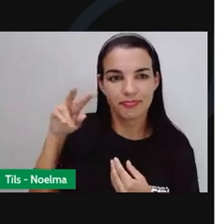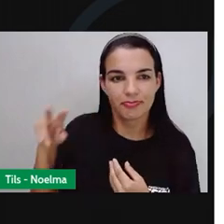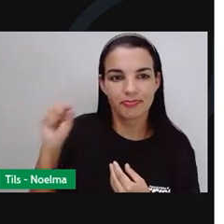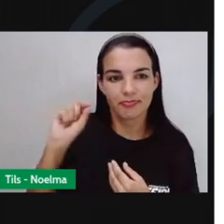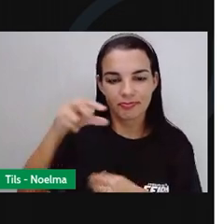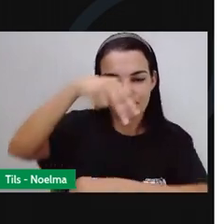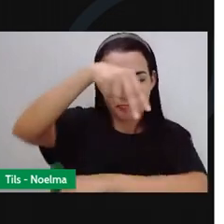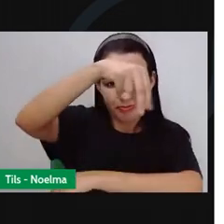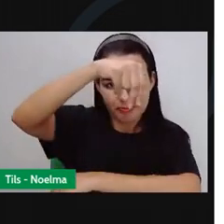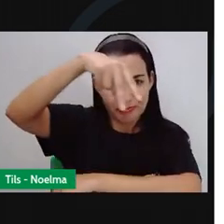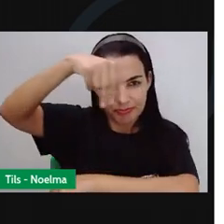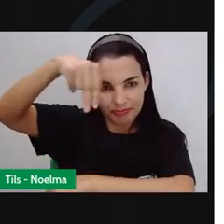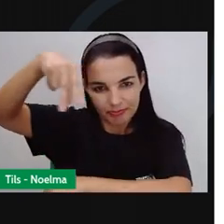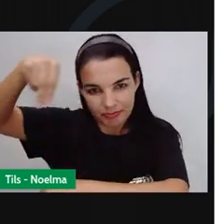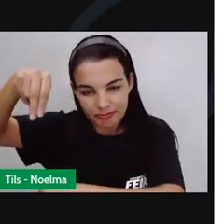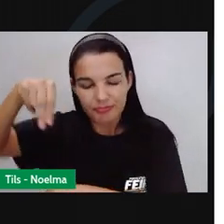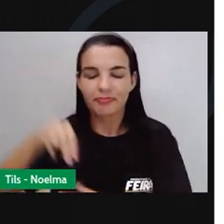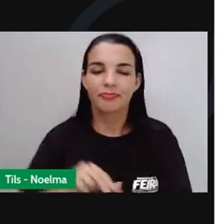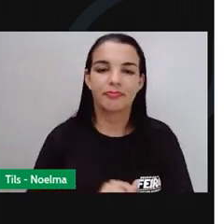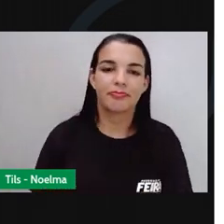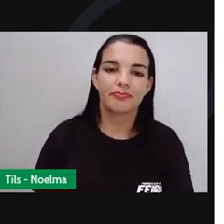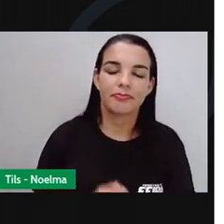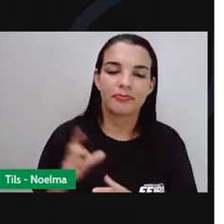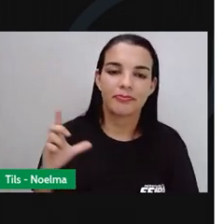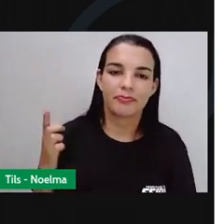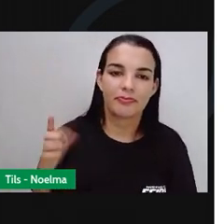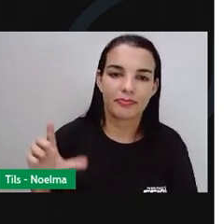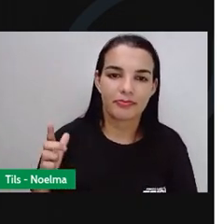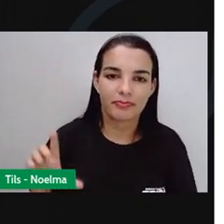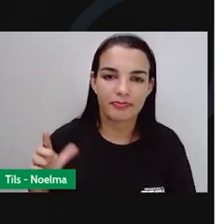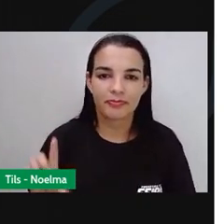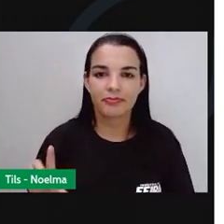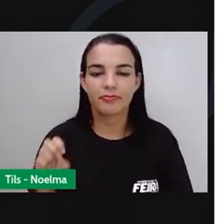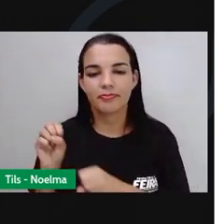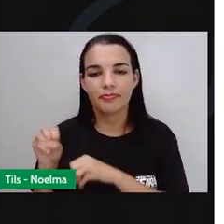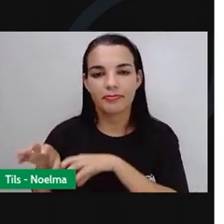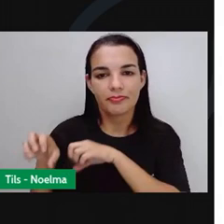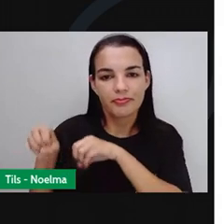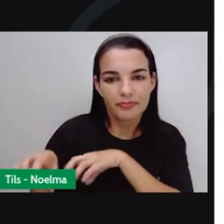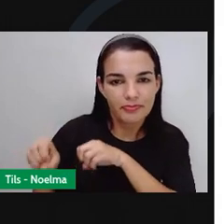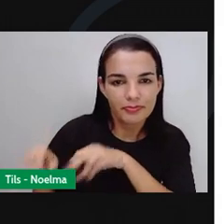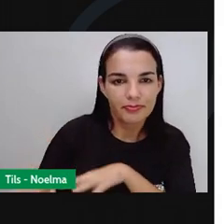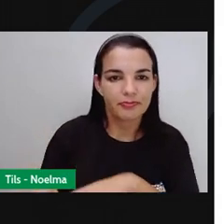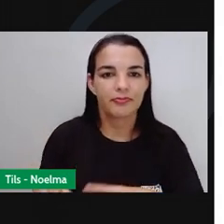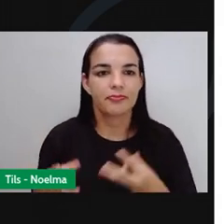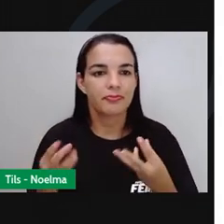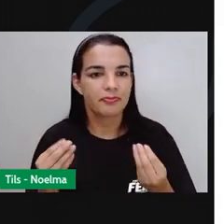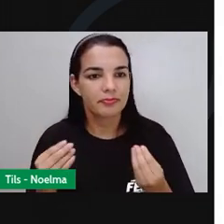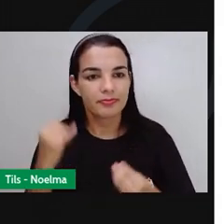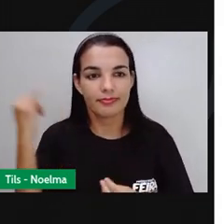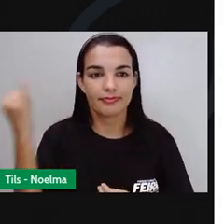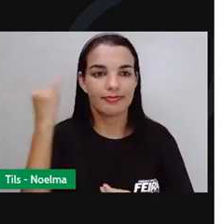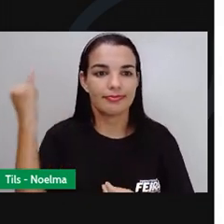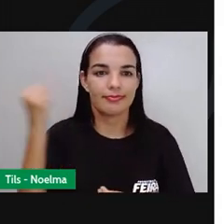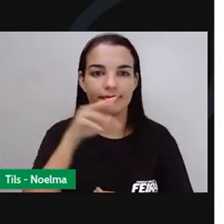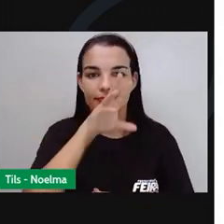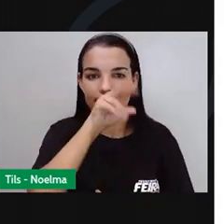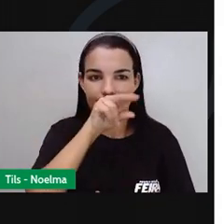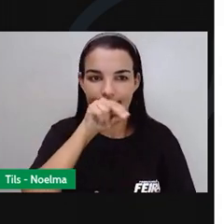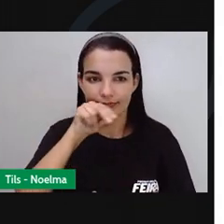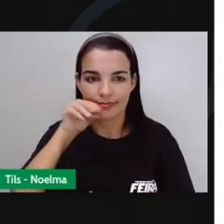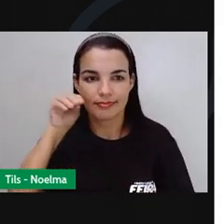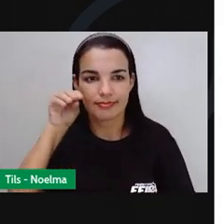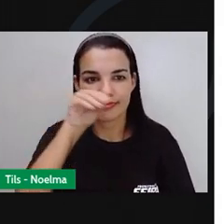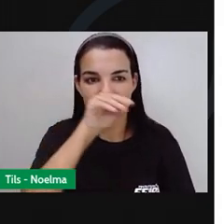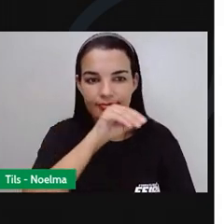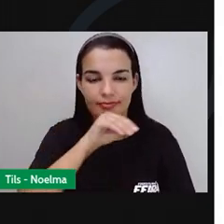querer ler isso, é uma coisa ultrapassada. Falei, não interessa, eu gosto. Se ninguém quiser comprar um livreto, não tem problema. Eu faço